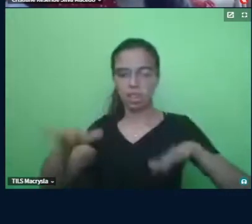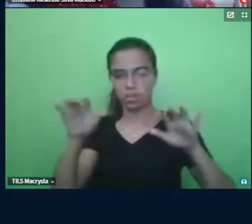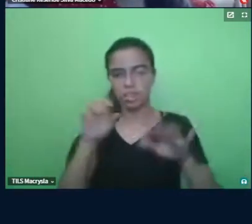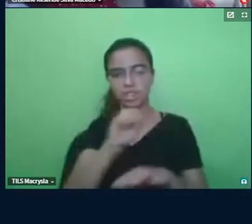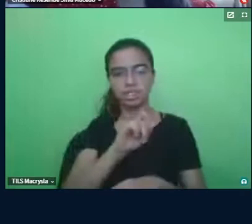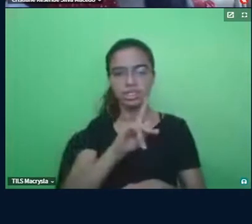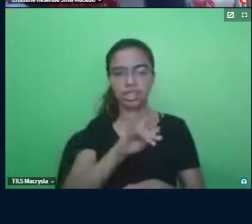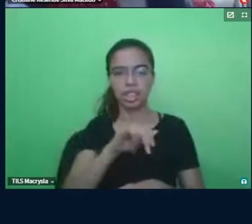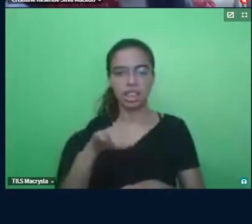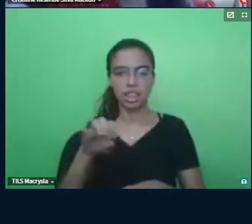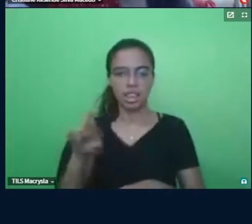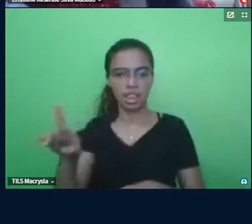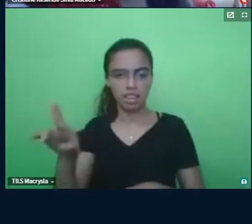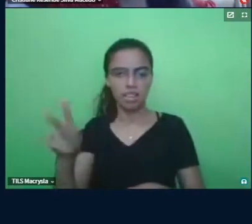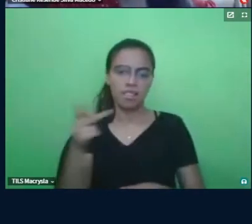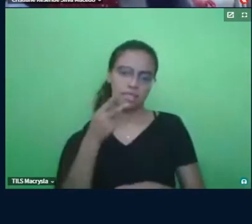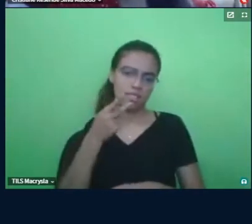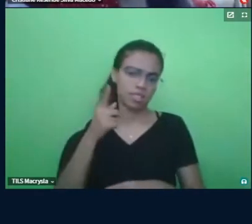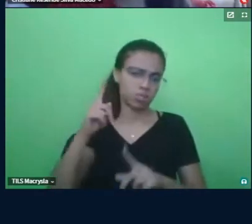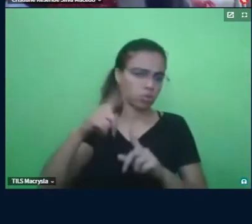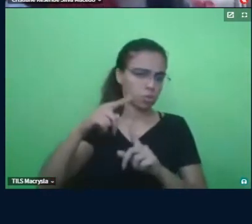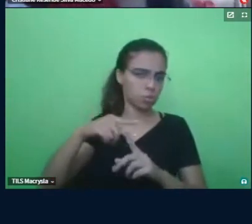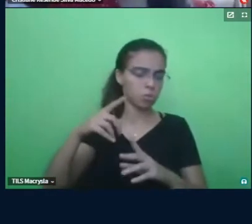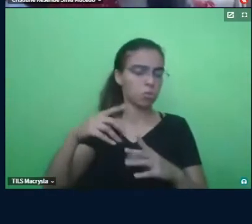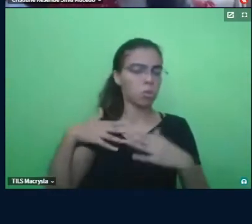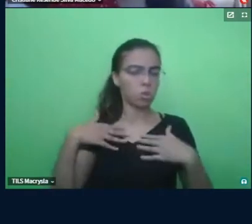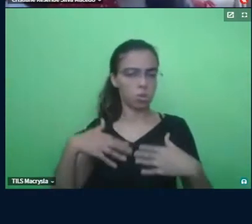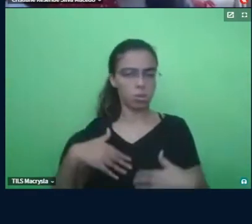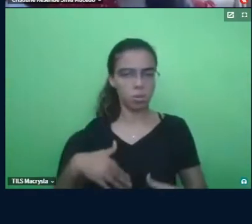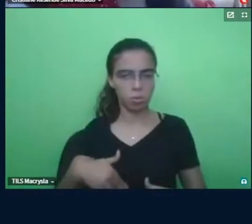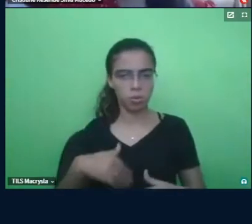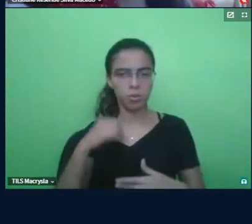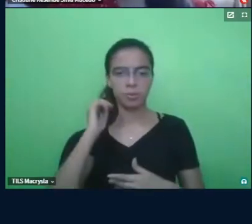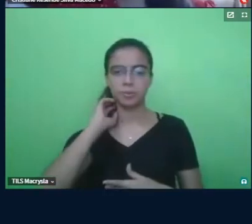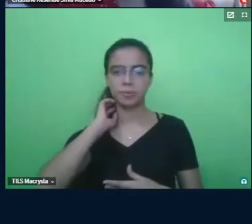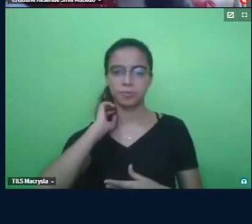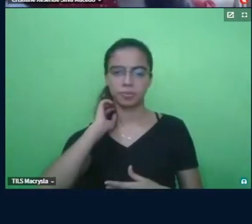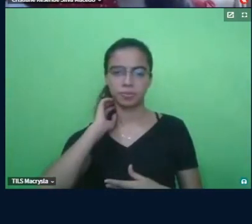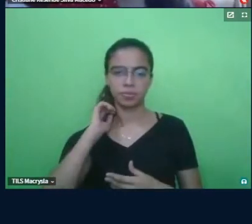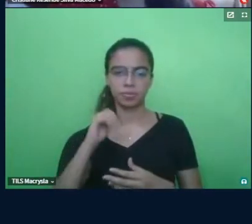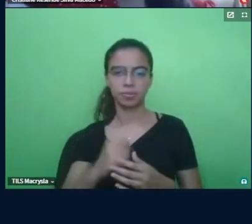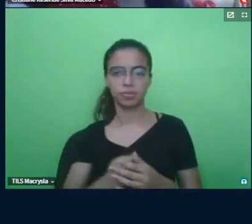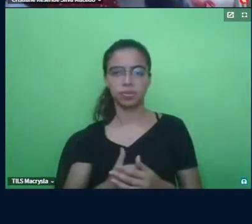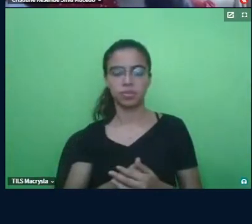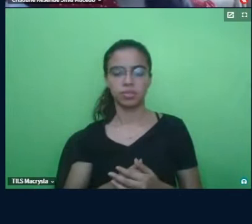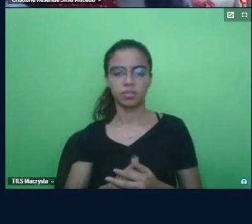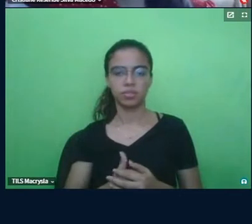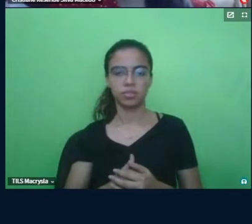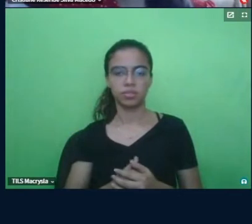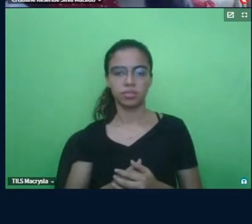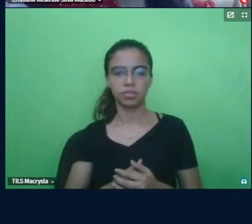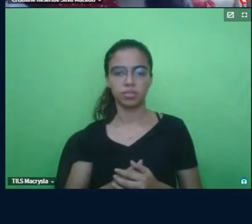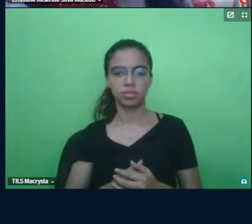ajudar a pensar comportamento, entender a aba, a Applied Behavior Analysis,